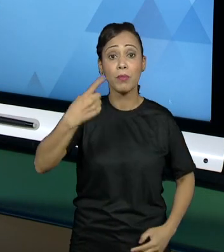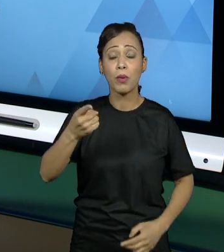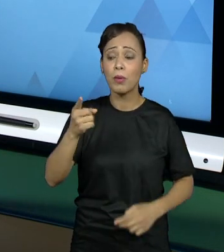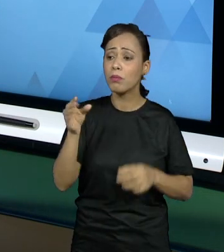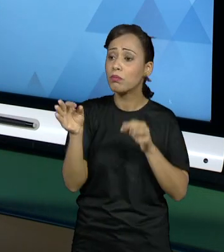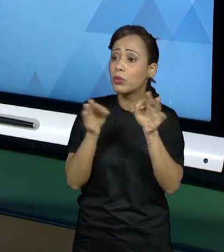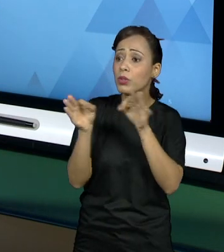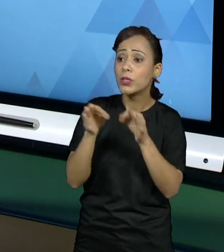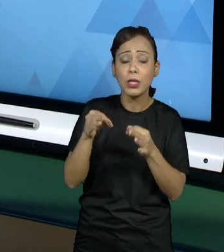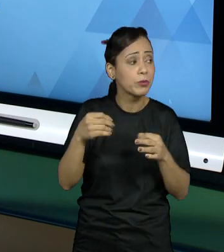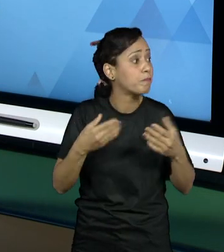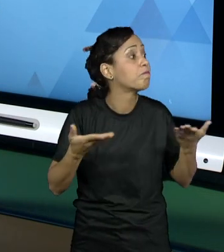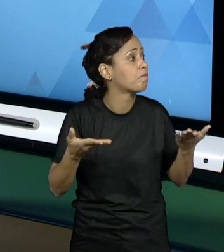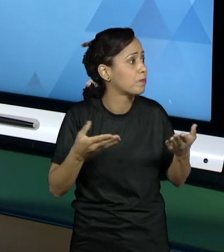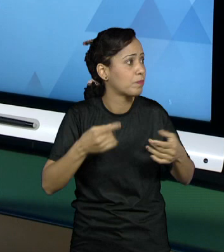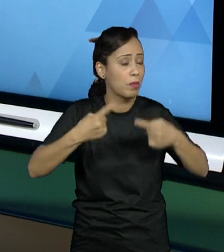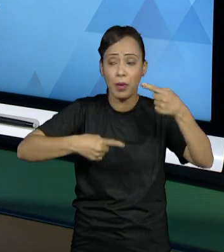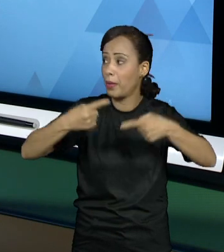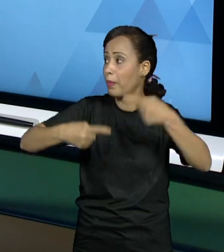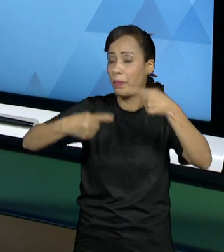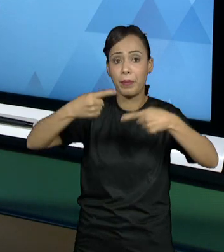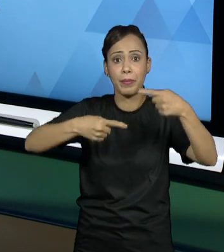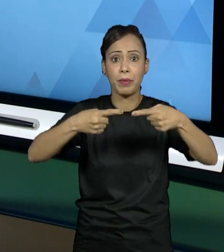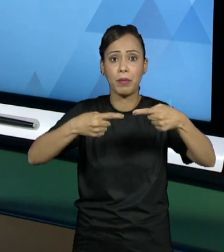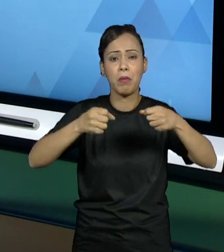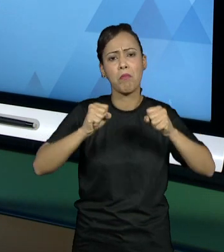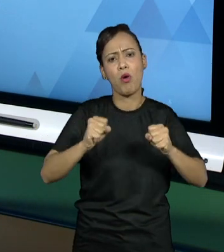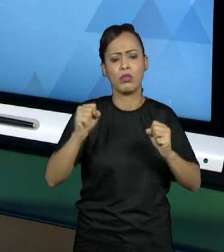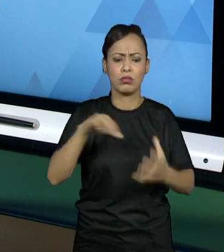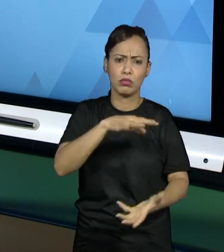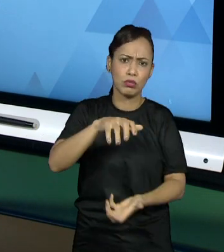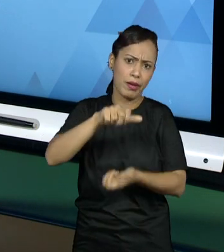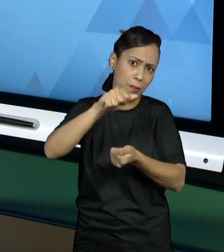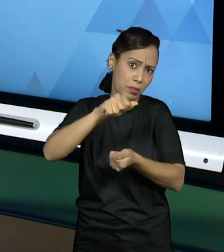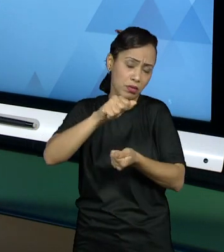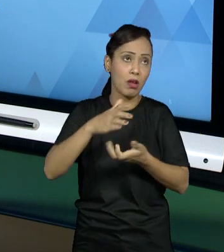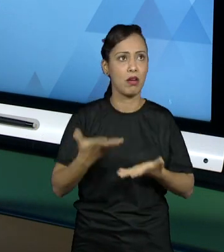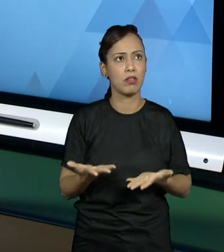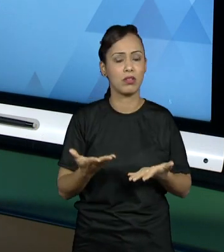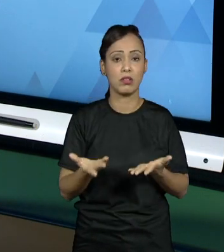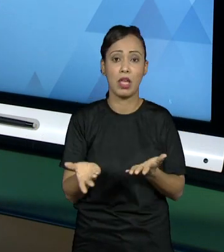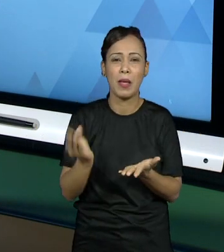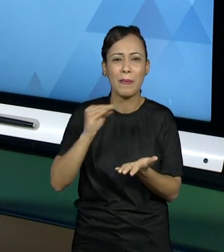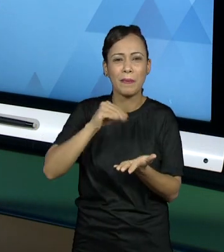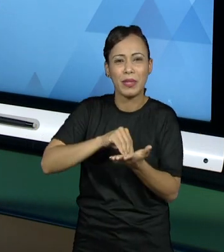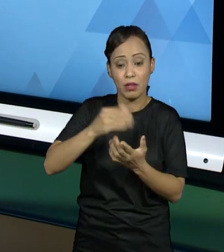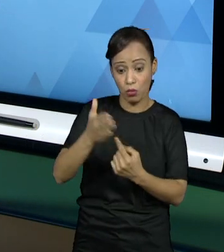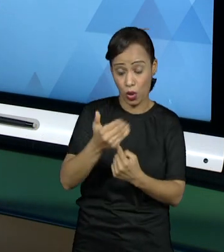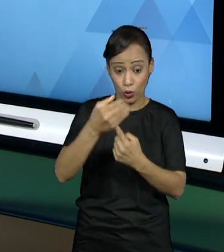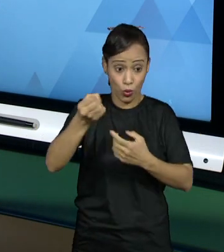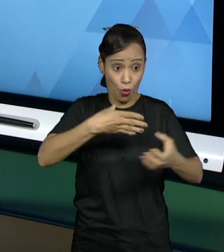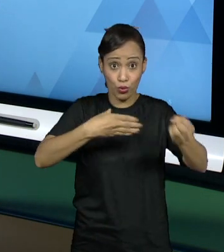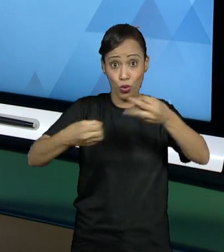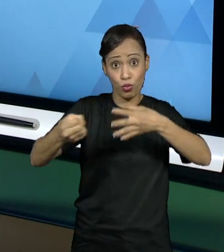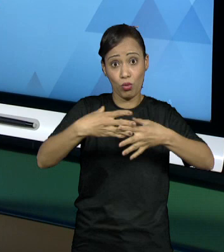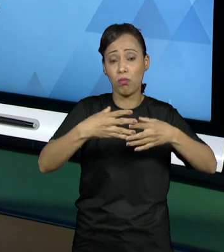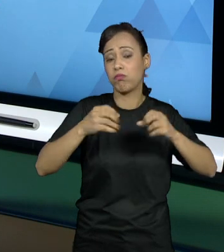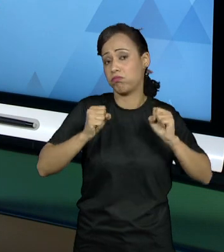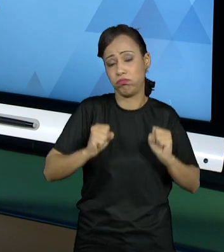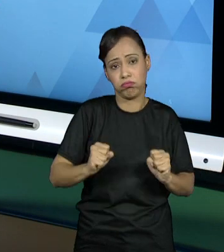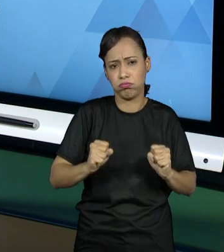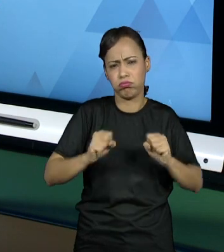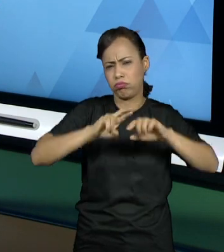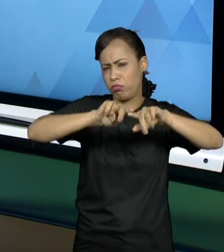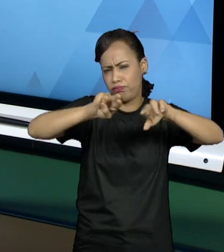vão ter que escolher um tema, pode ser na área de sustentabilidade, a implantação de uma tecnologia, e existem várias